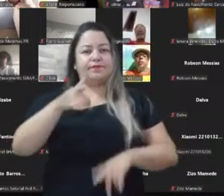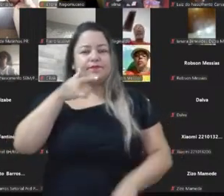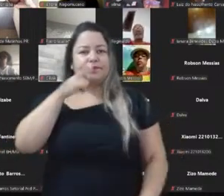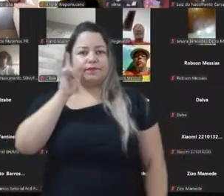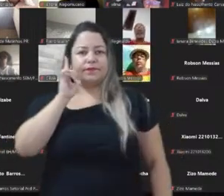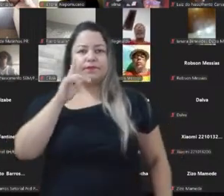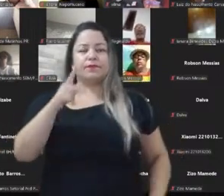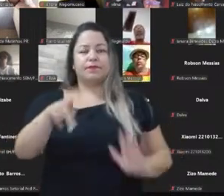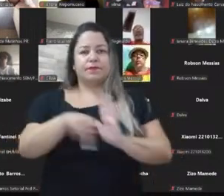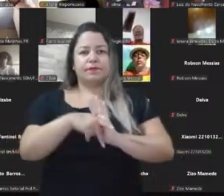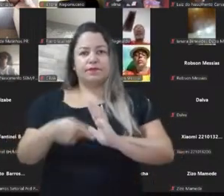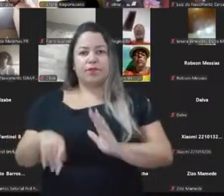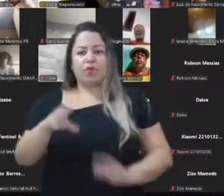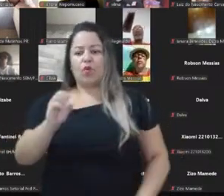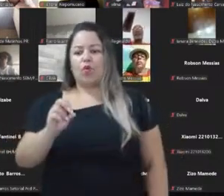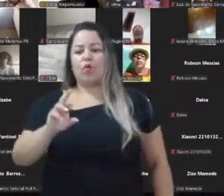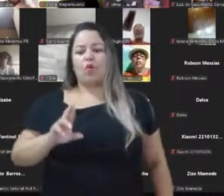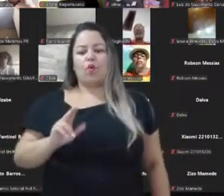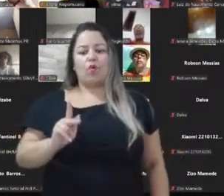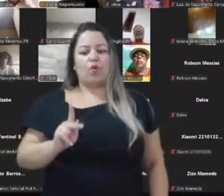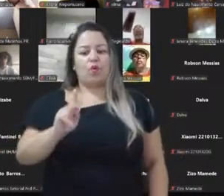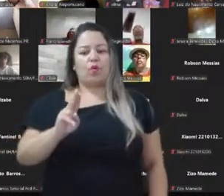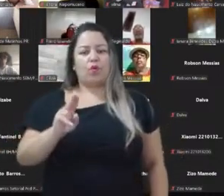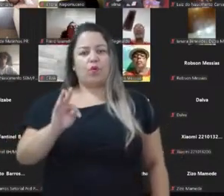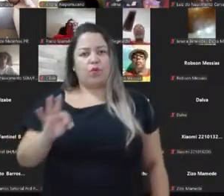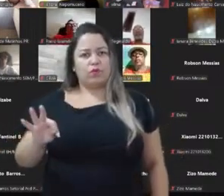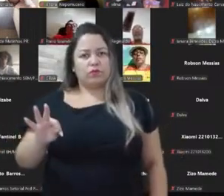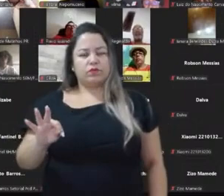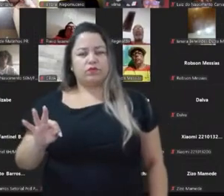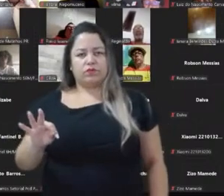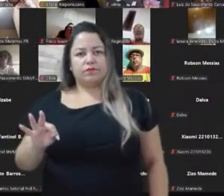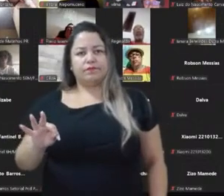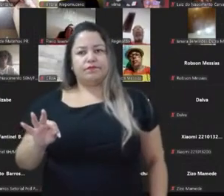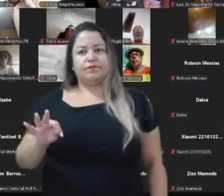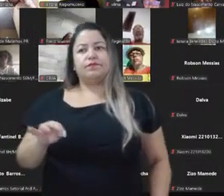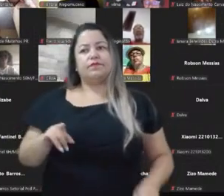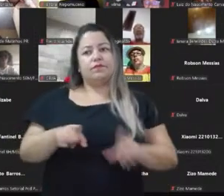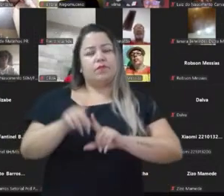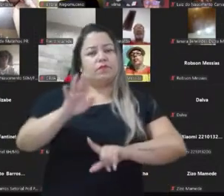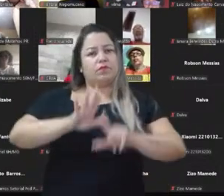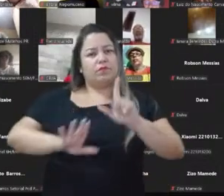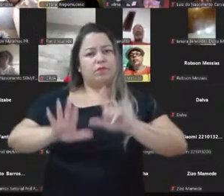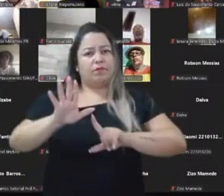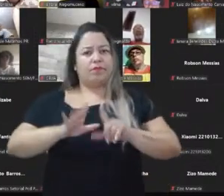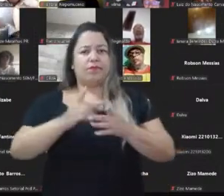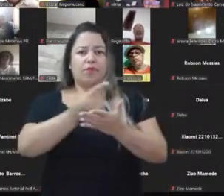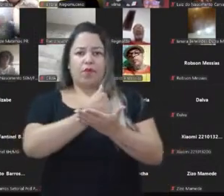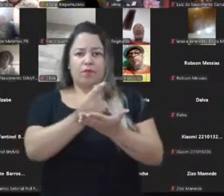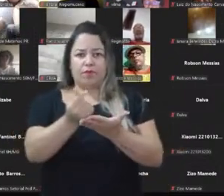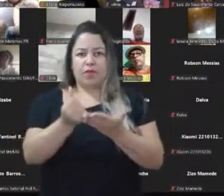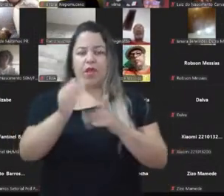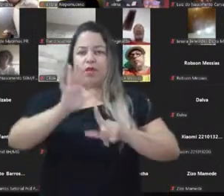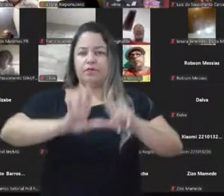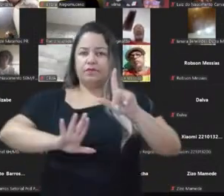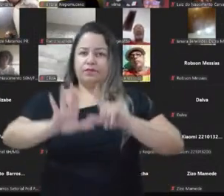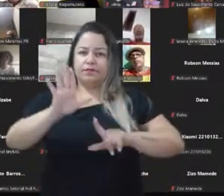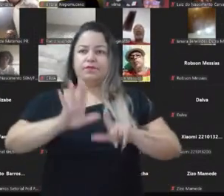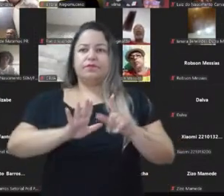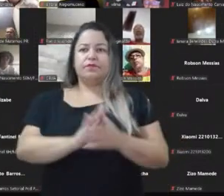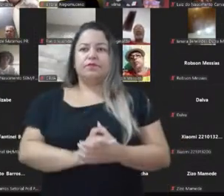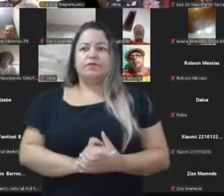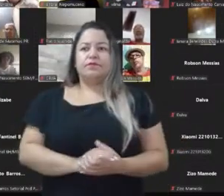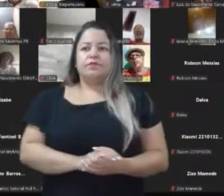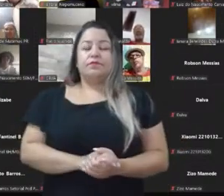Orkut, mas a crise de 2008 é um marco para a plataformização e para o capitalismo de plataforma. É tão